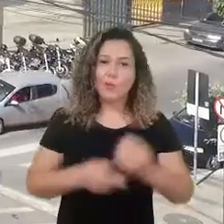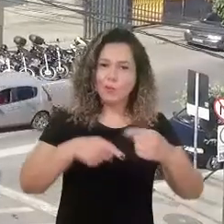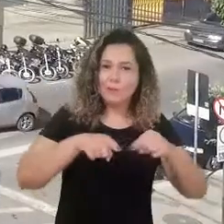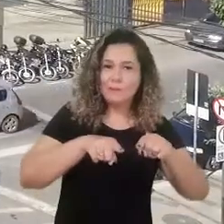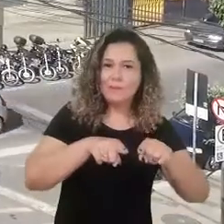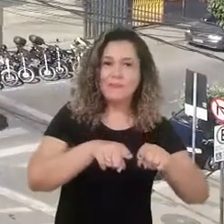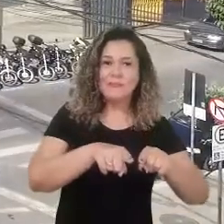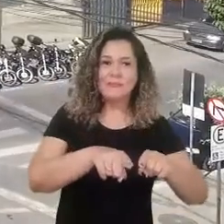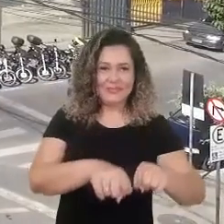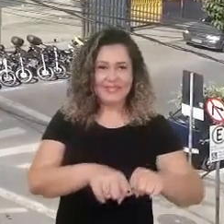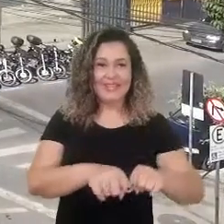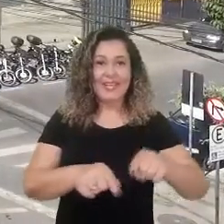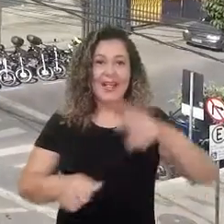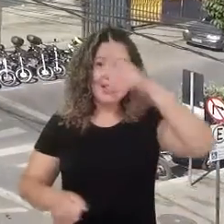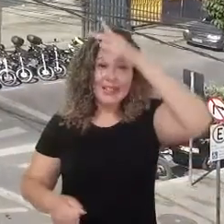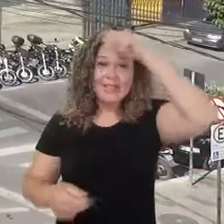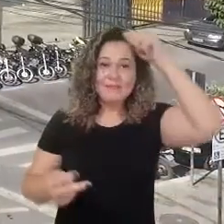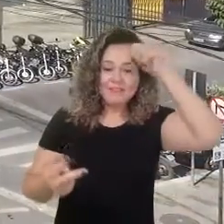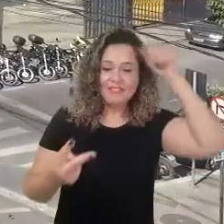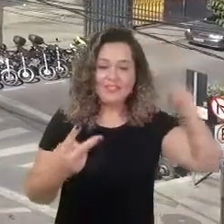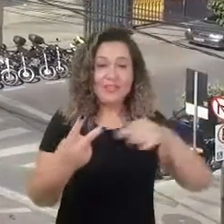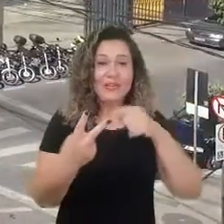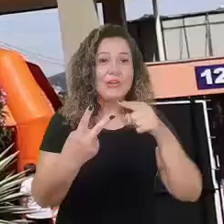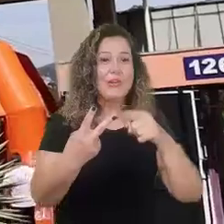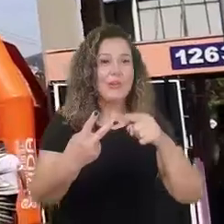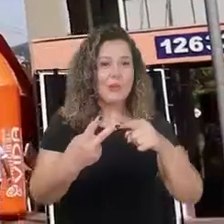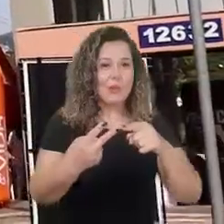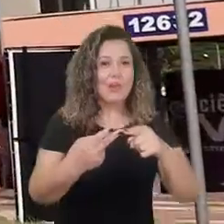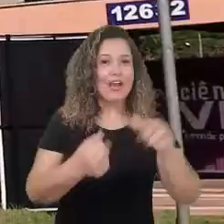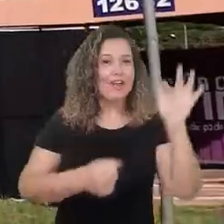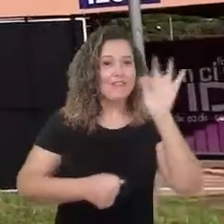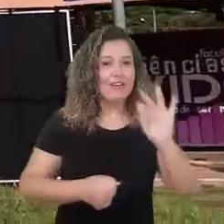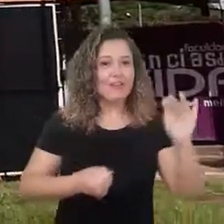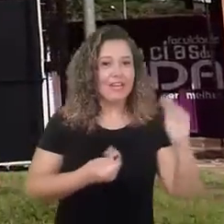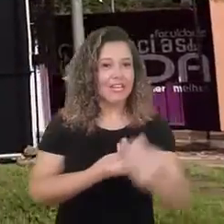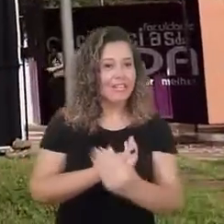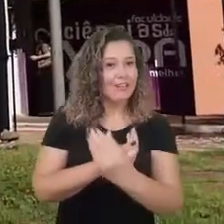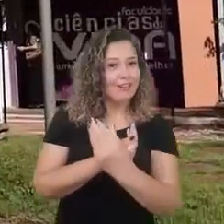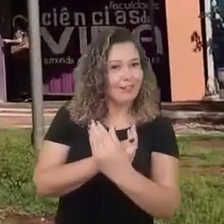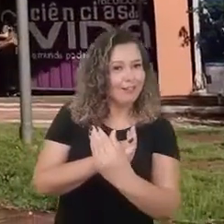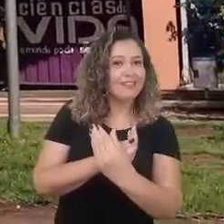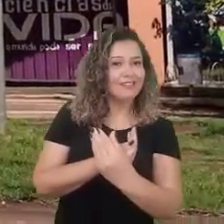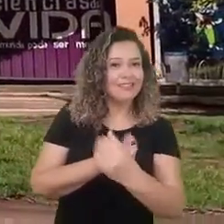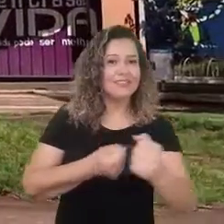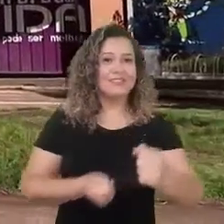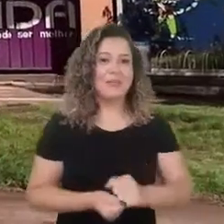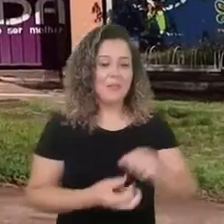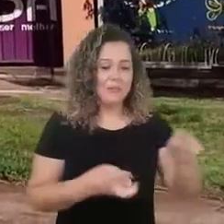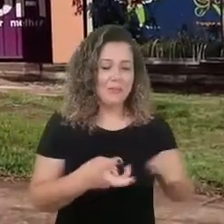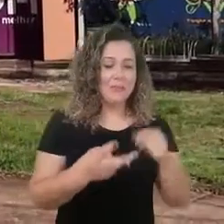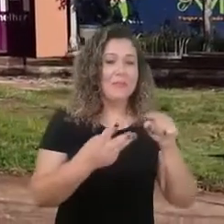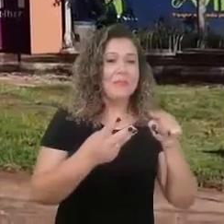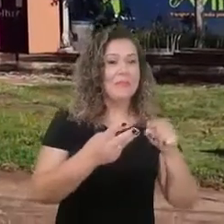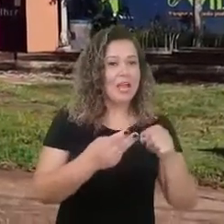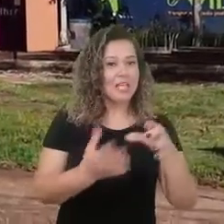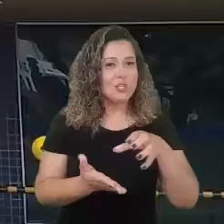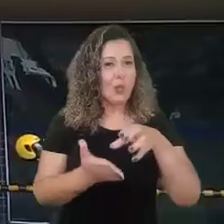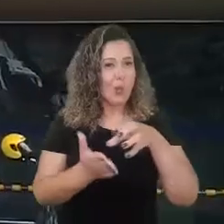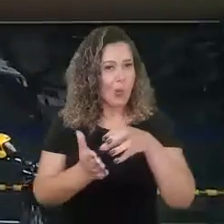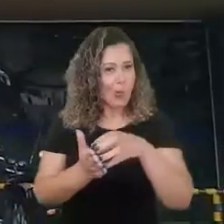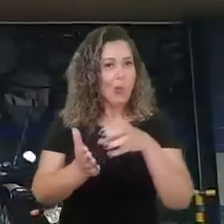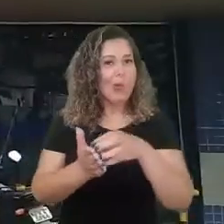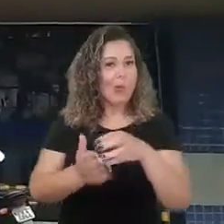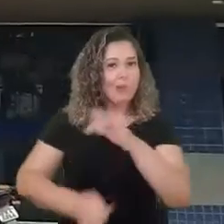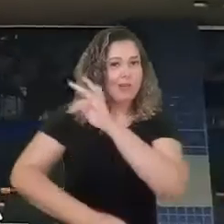Uma parceria entre a Prefeitura de Sete Lagoas, a Faculdade de Ciências da Vida, por meio de seu núcleo de apoio fiscal,